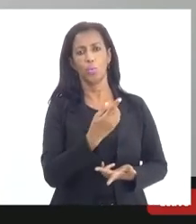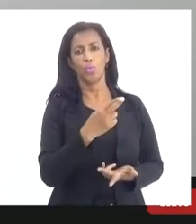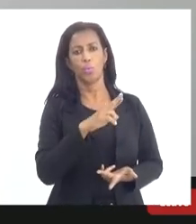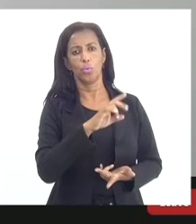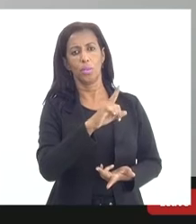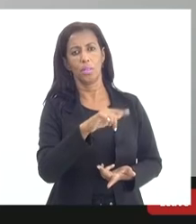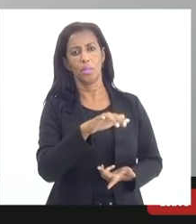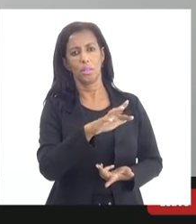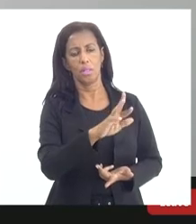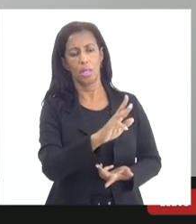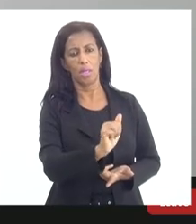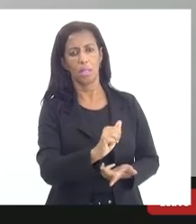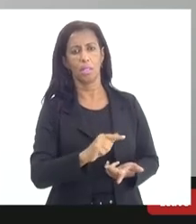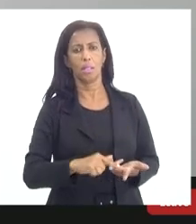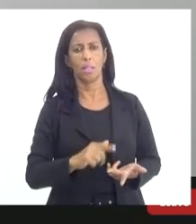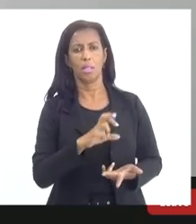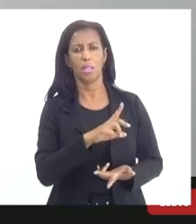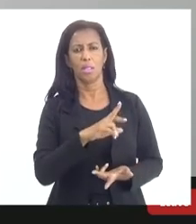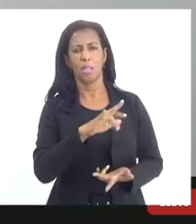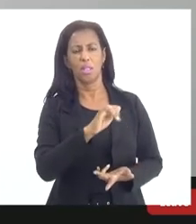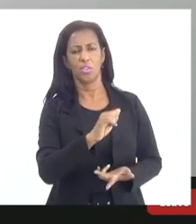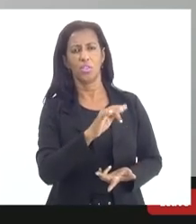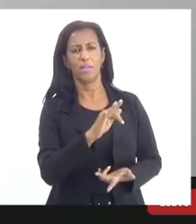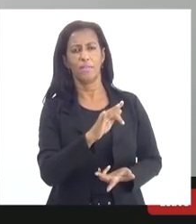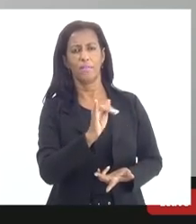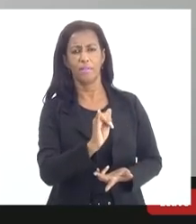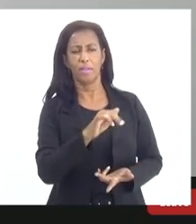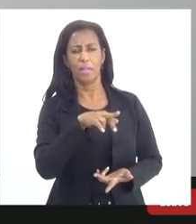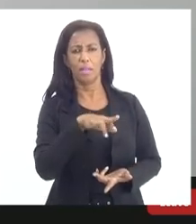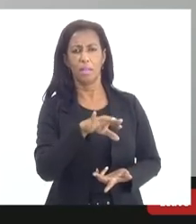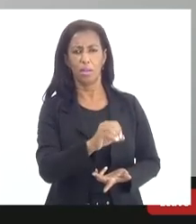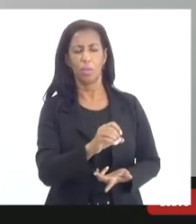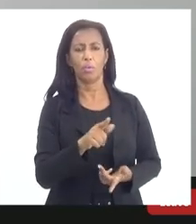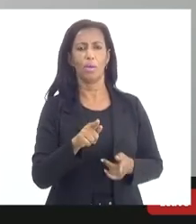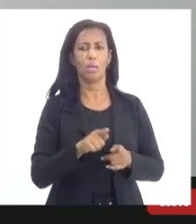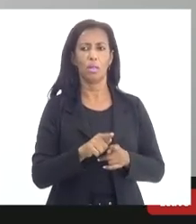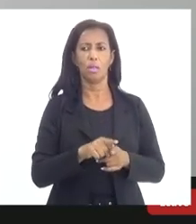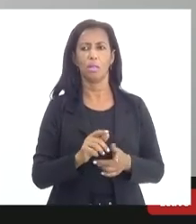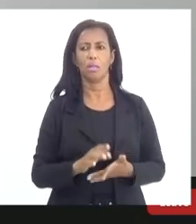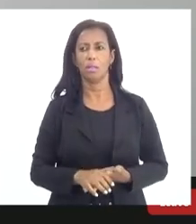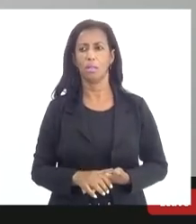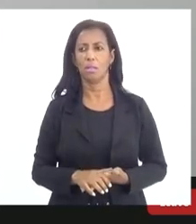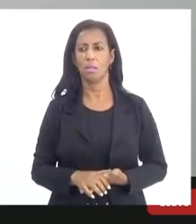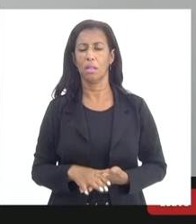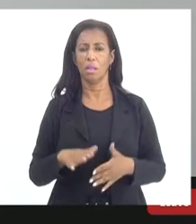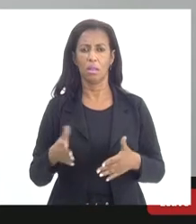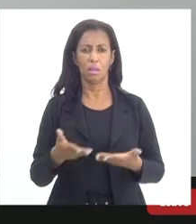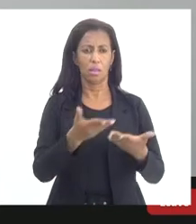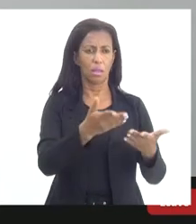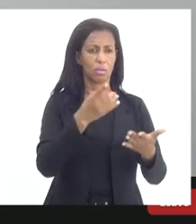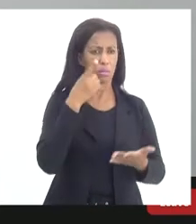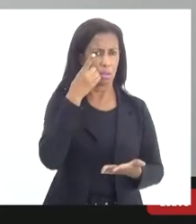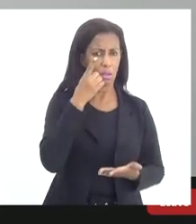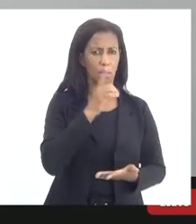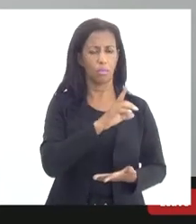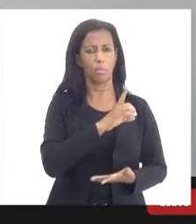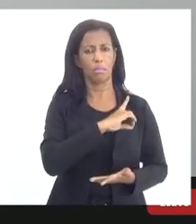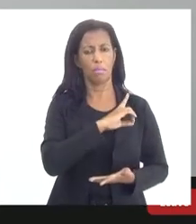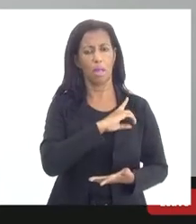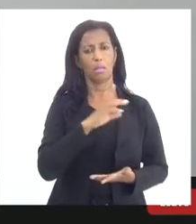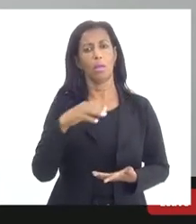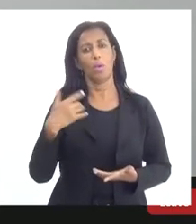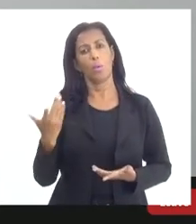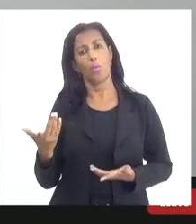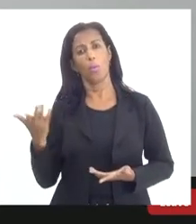Zaira Costa Cristina Figueroa e as intervenções tanto de vossa excelência deputada Marta Rocha quanto